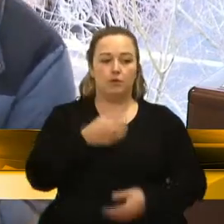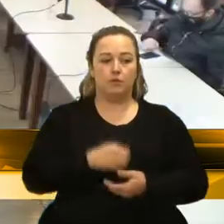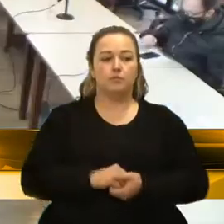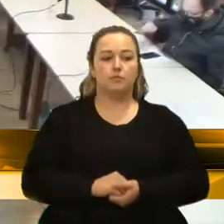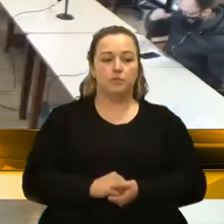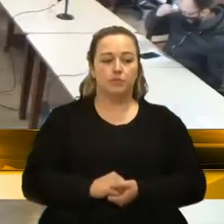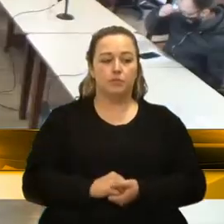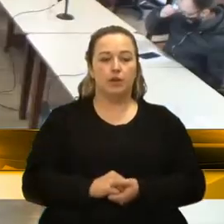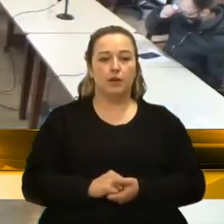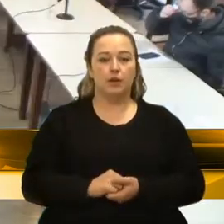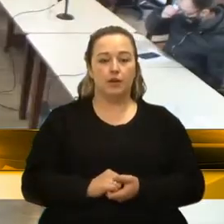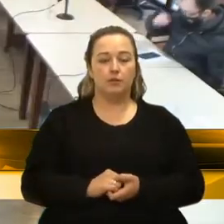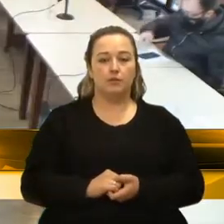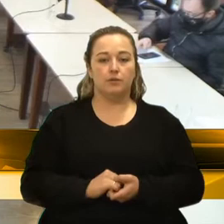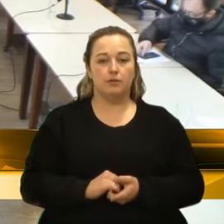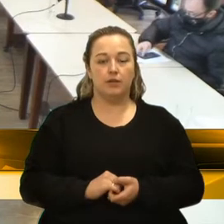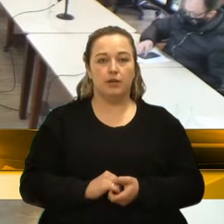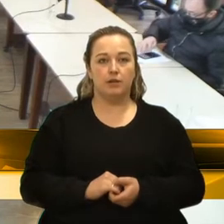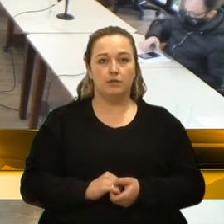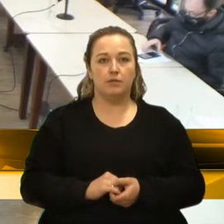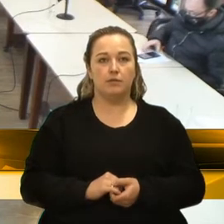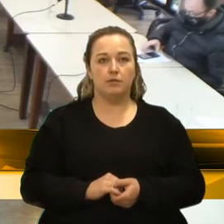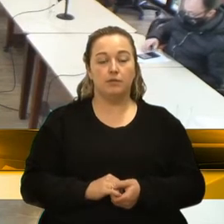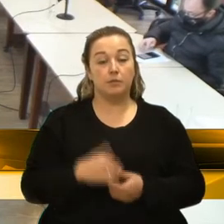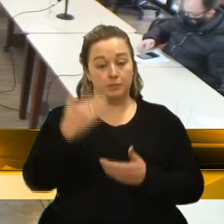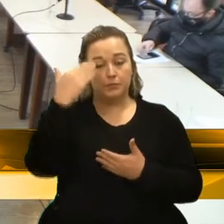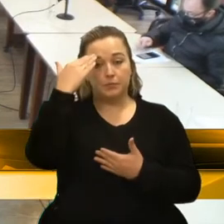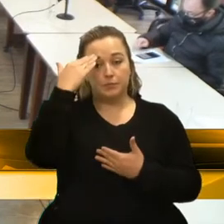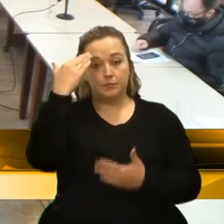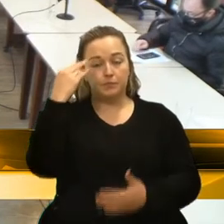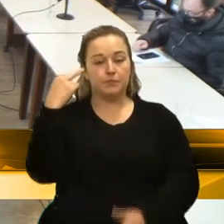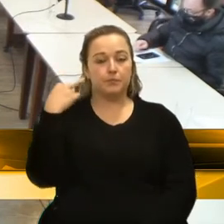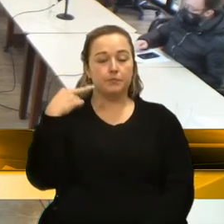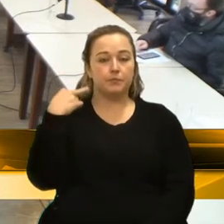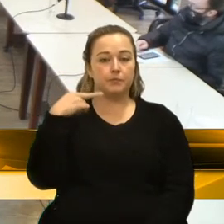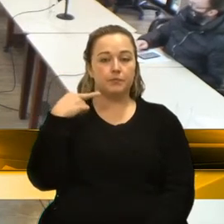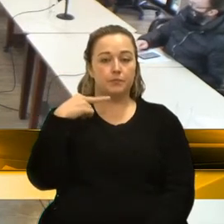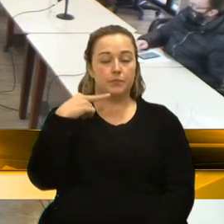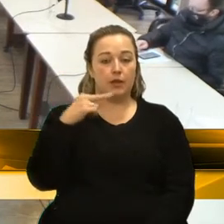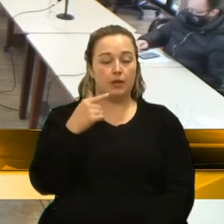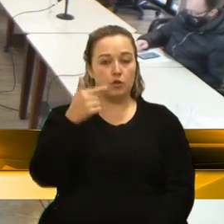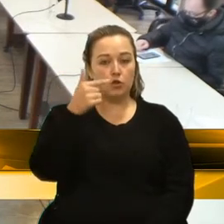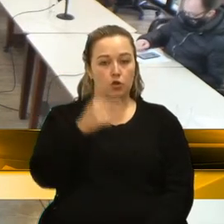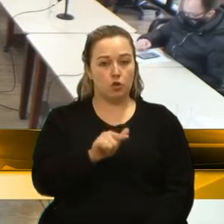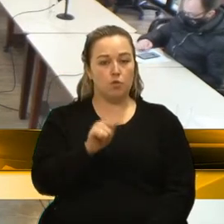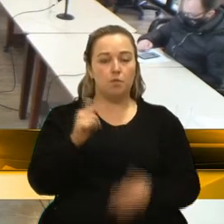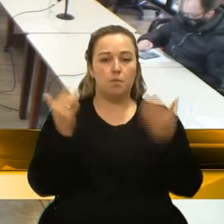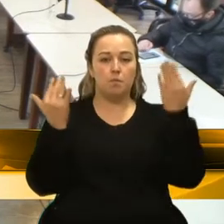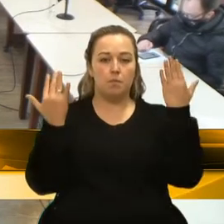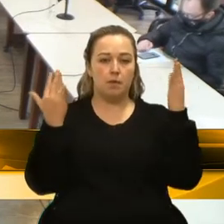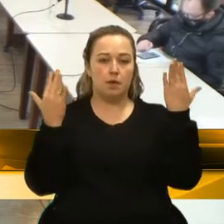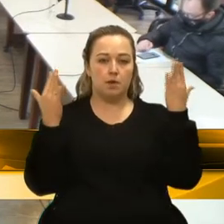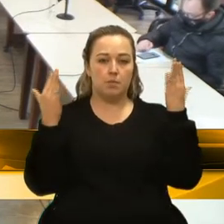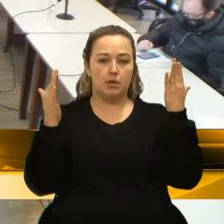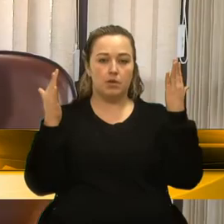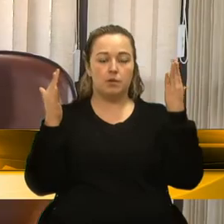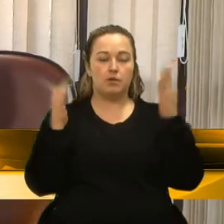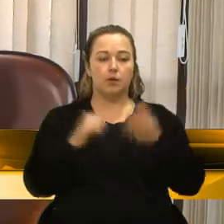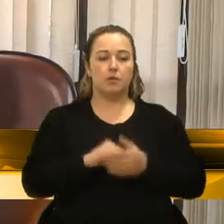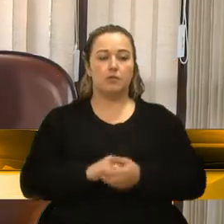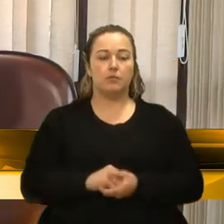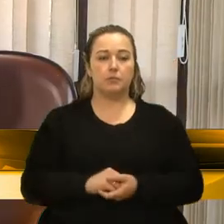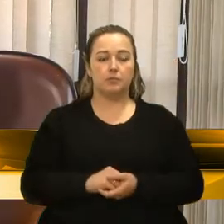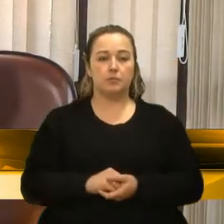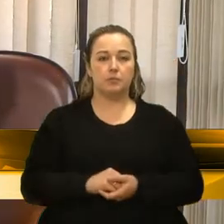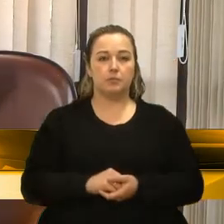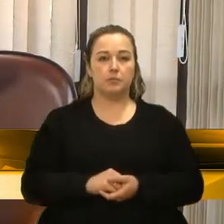desculpa por não poder me dar a parte. Obrigado, vereador. Mas, mais uma vez, parabéns pela mesa que retirou esse ofício.